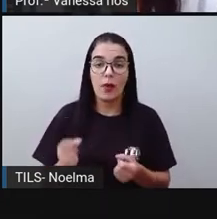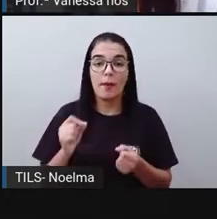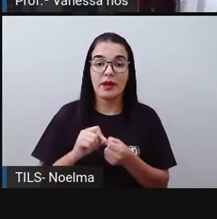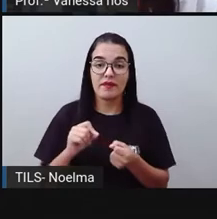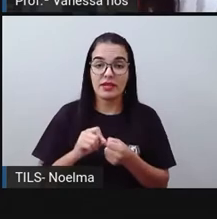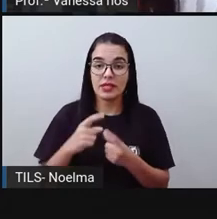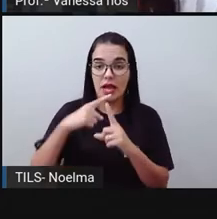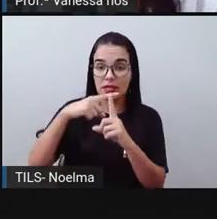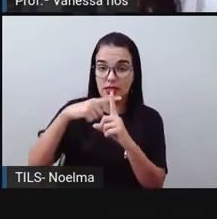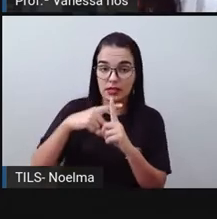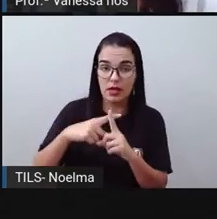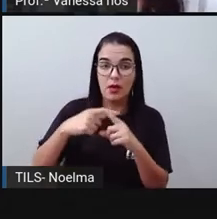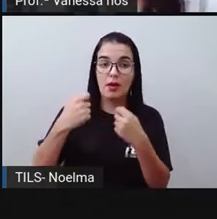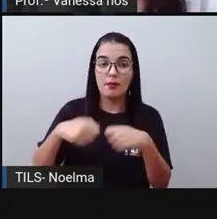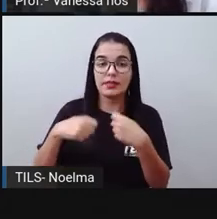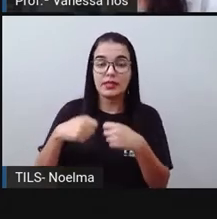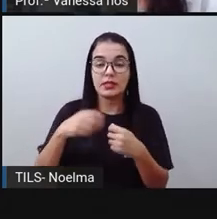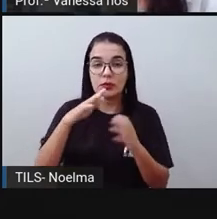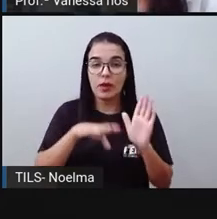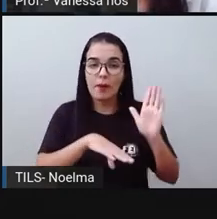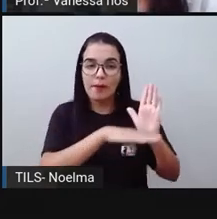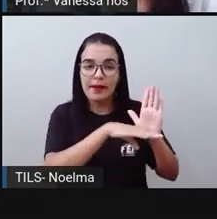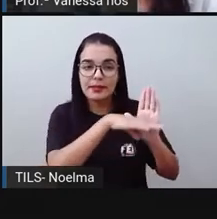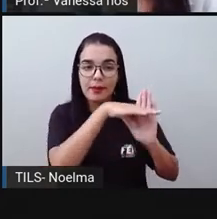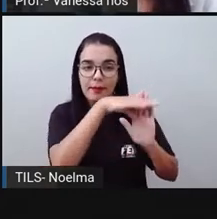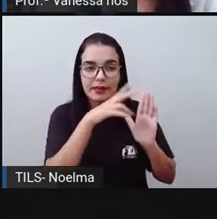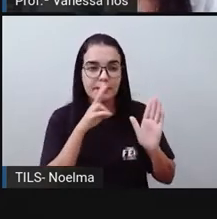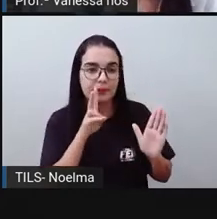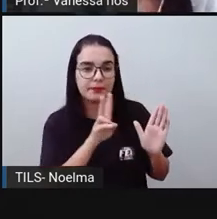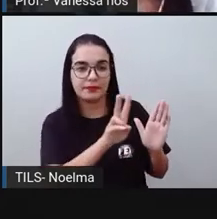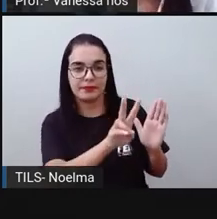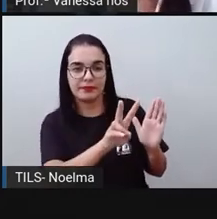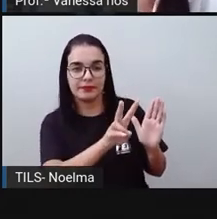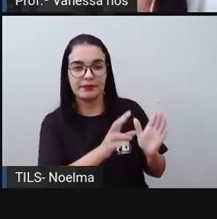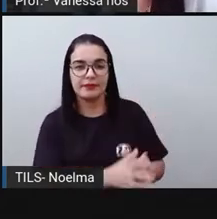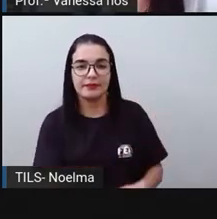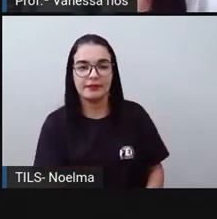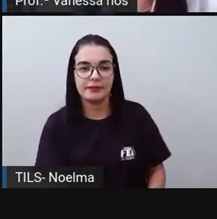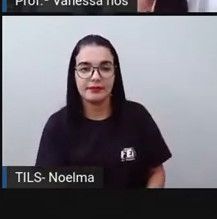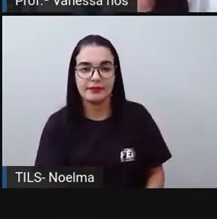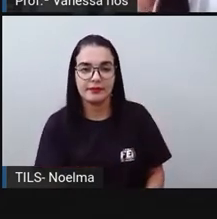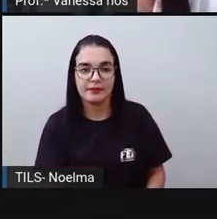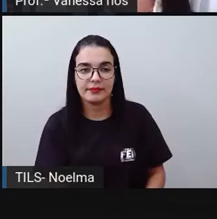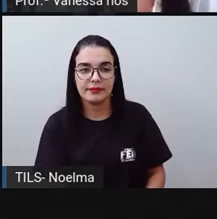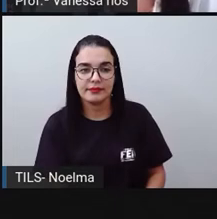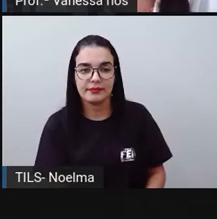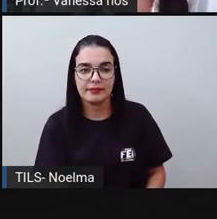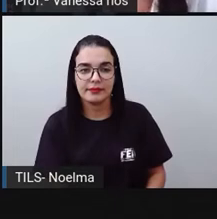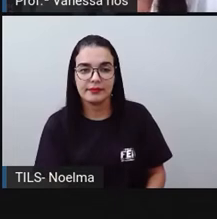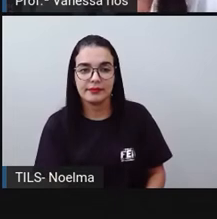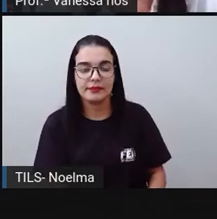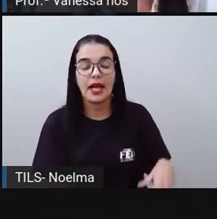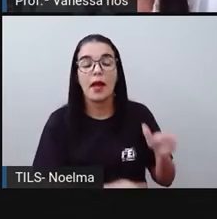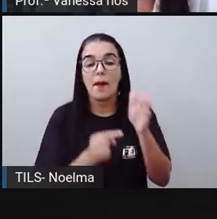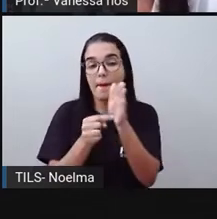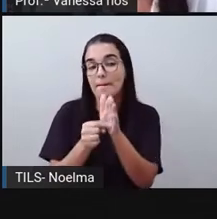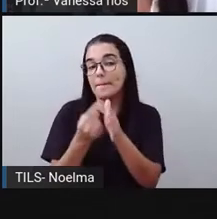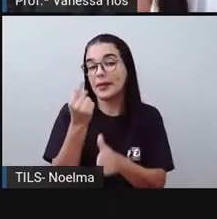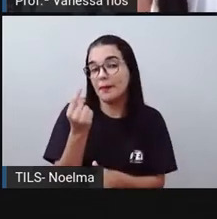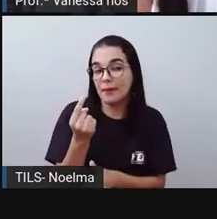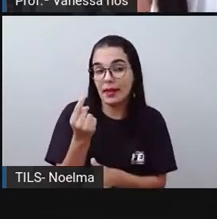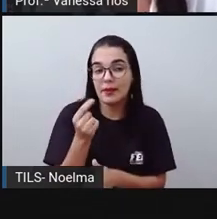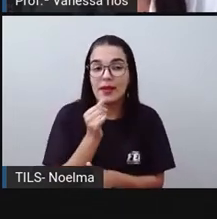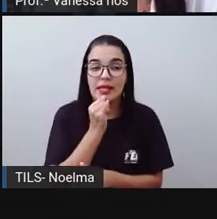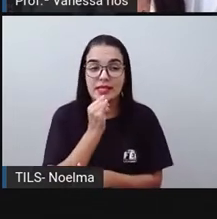realizar uma adição, nós devemos seguir o seguinte passo a passo. Então, gente vai observar como nós podemos